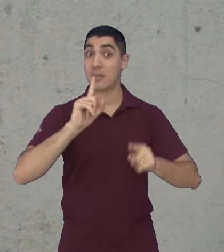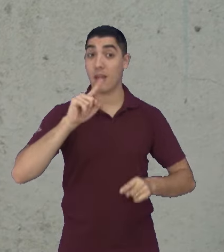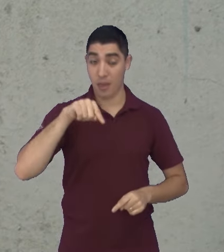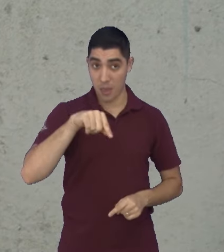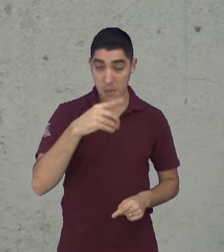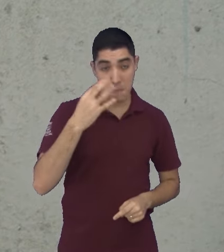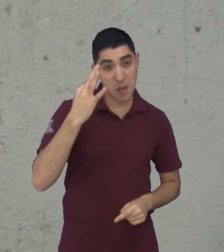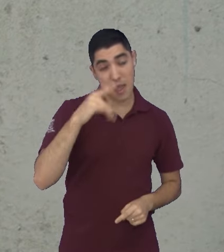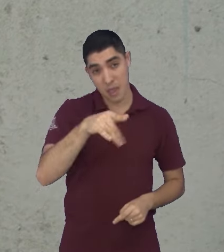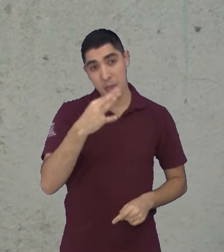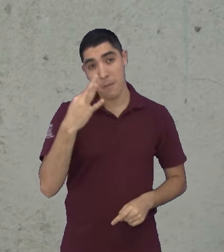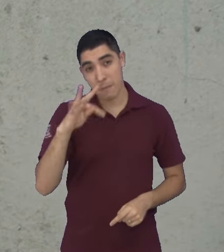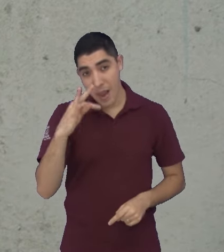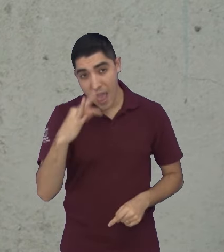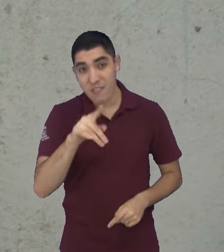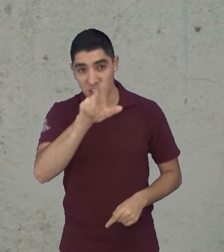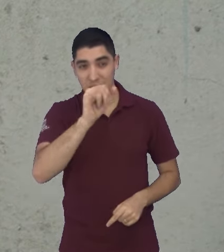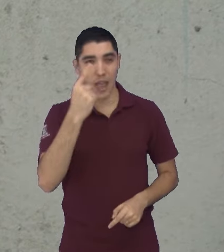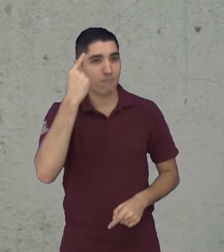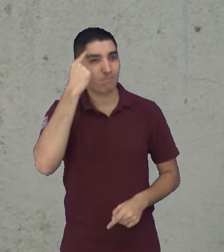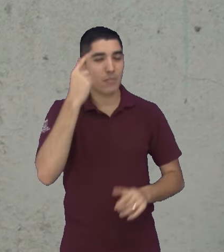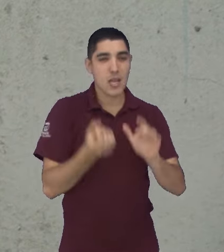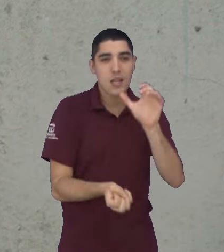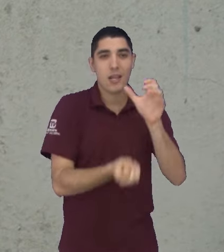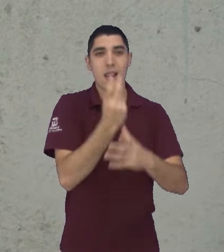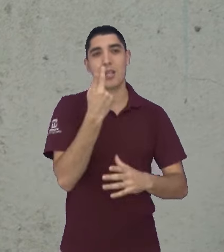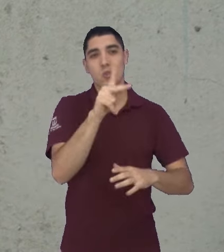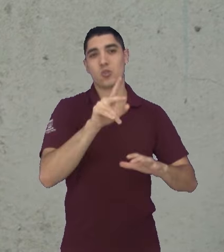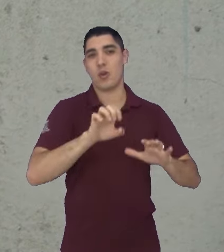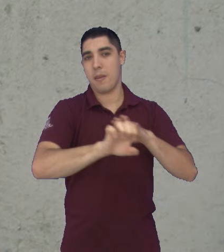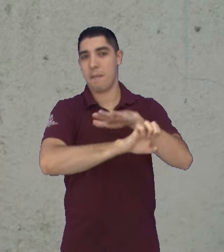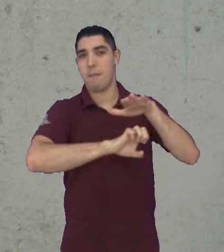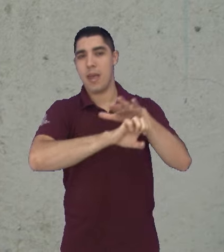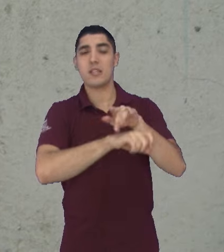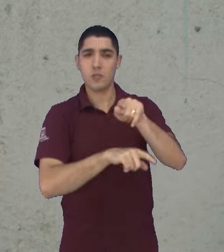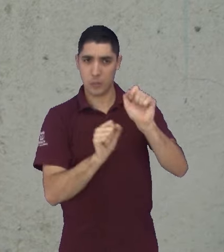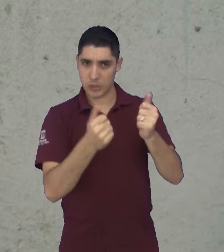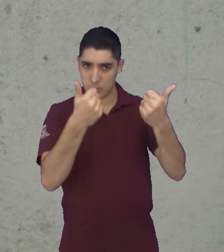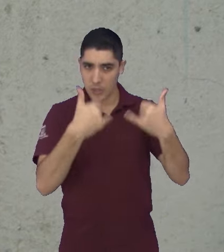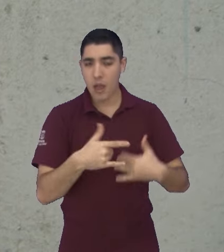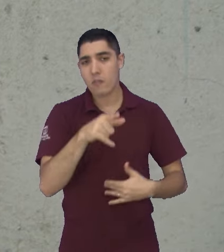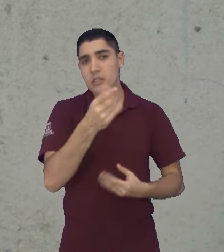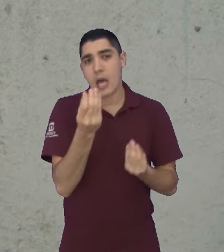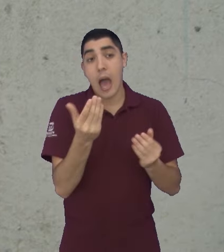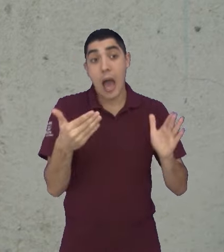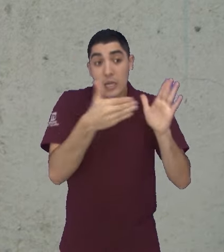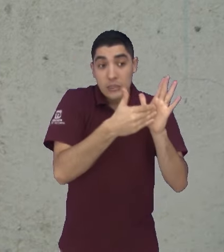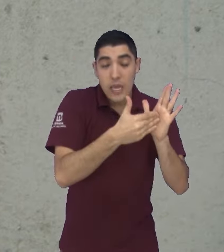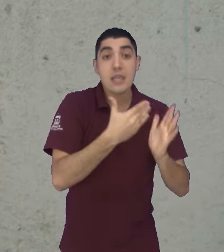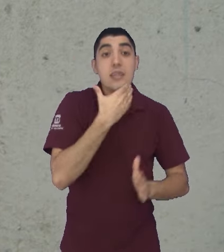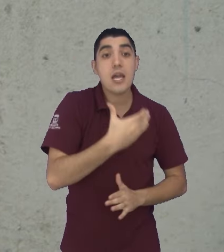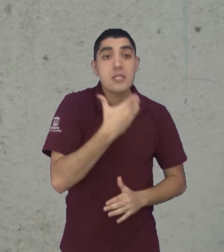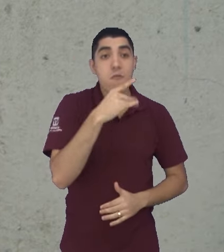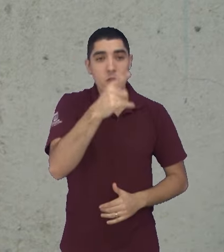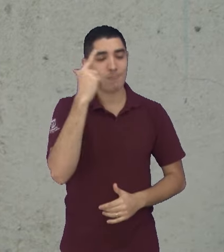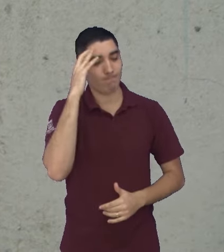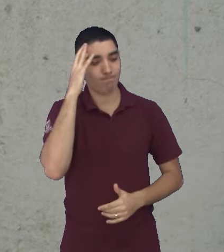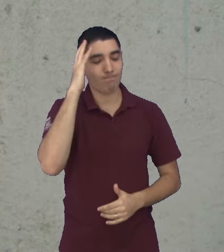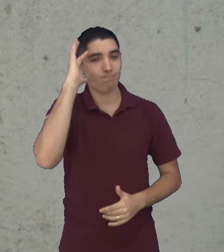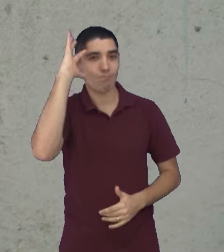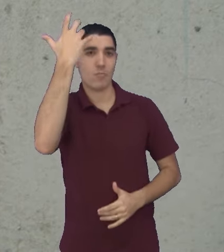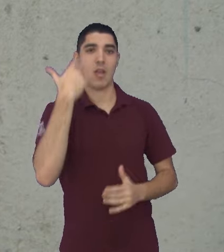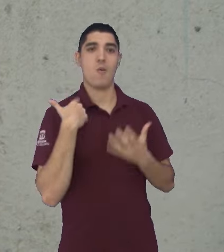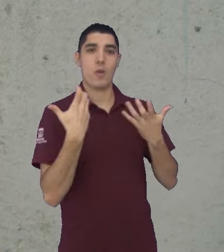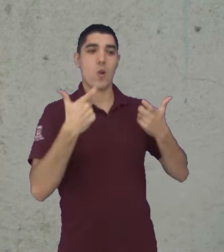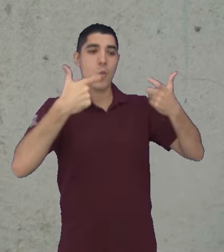você quer abrir esse empreendimento, né? Eu queria que você contasse um pouquinho, né? Até o final do ano você está planejando, então, sobre esse espaço, né? Você quer